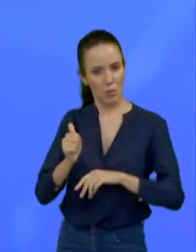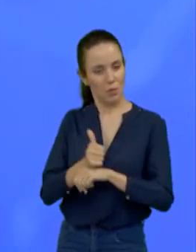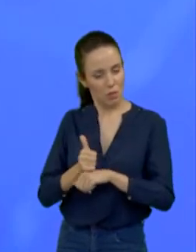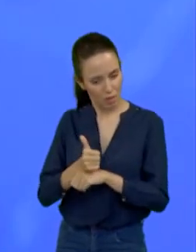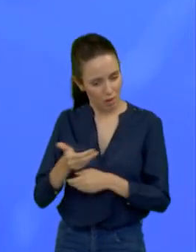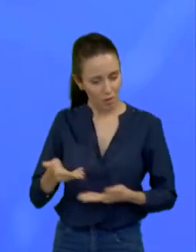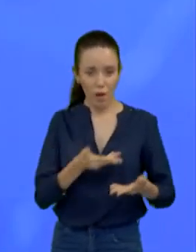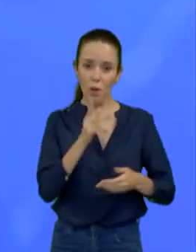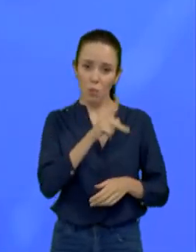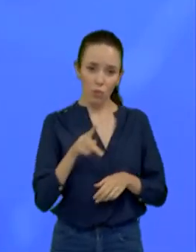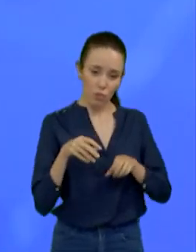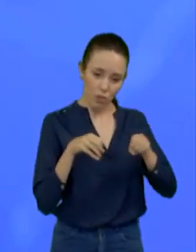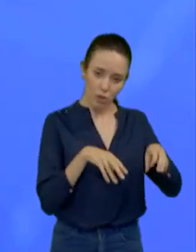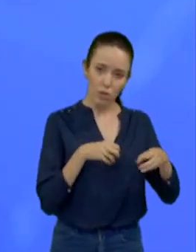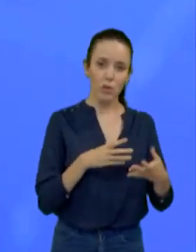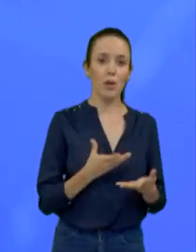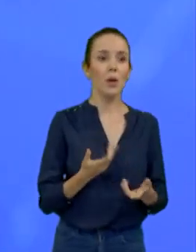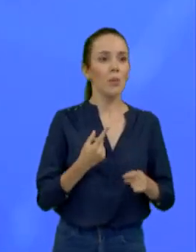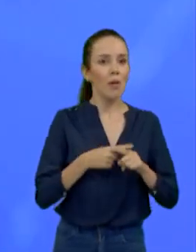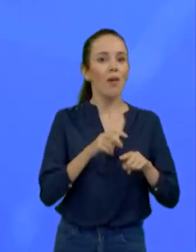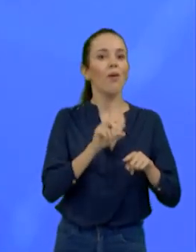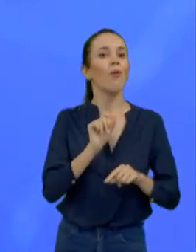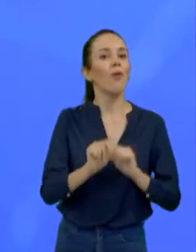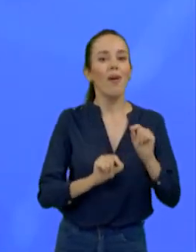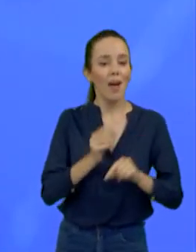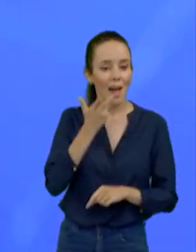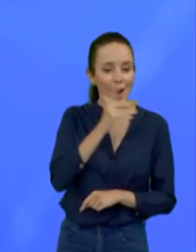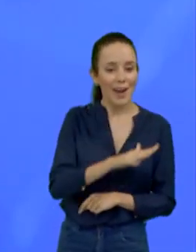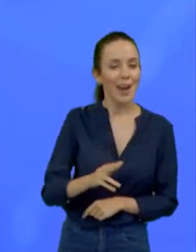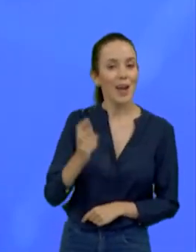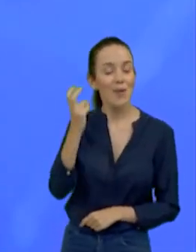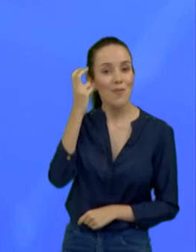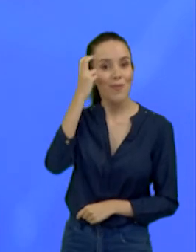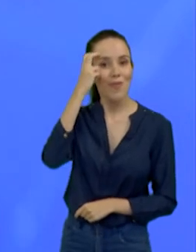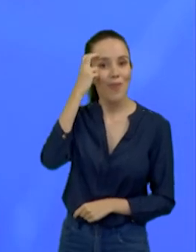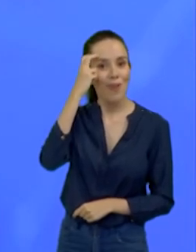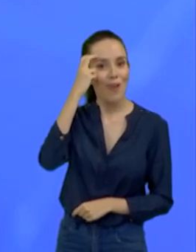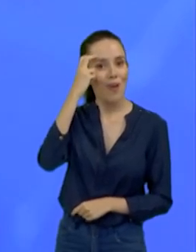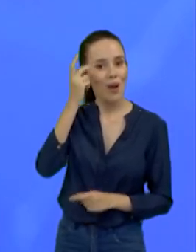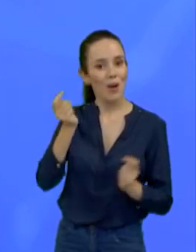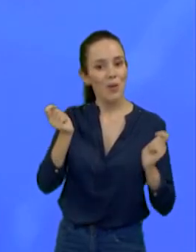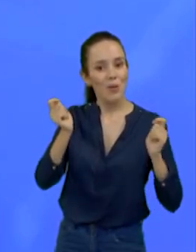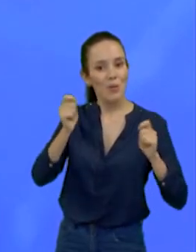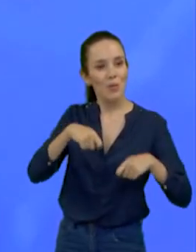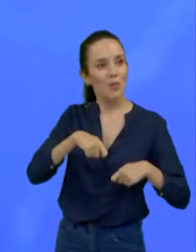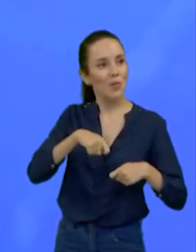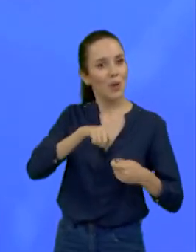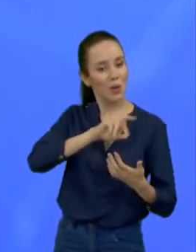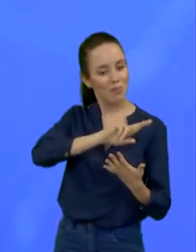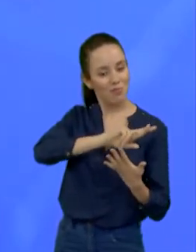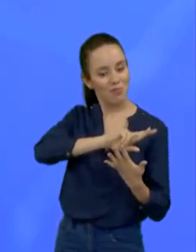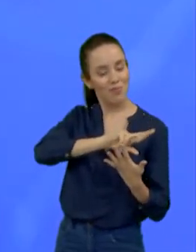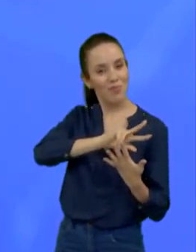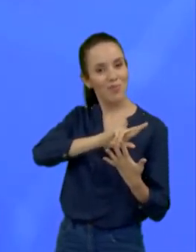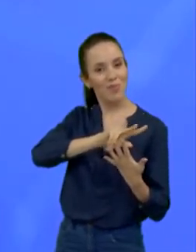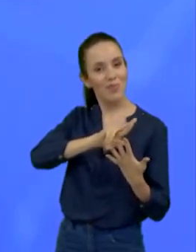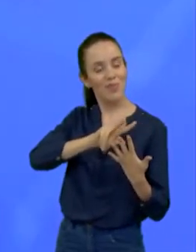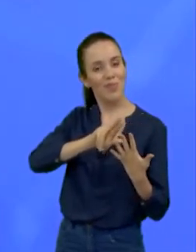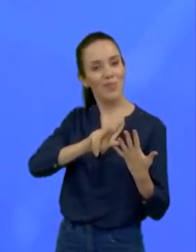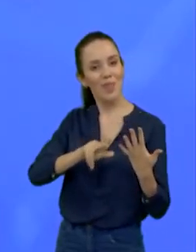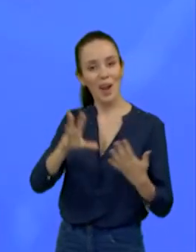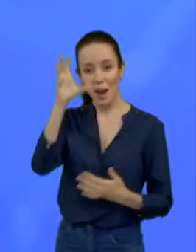E, com isso, trazer mais cultura para o dia a dia das crianças e abrir o leque de opções para as crianças.